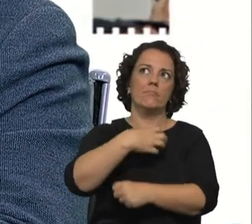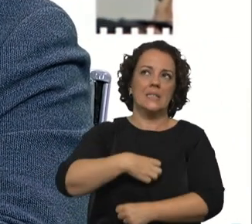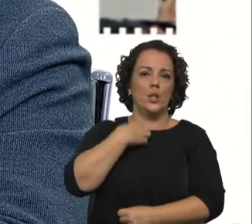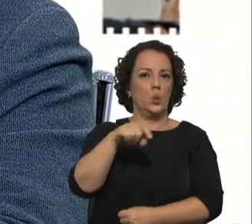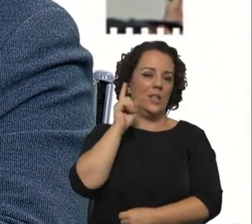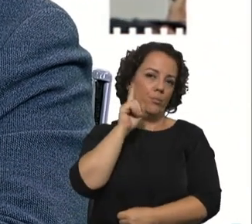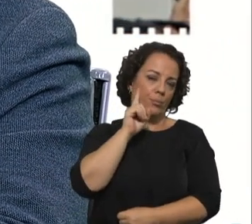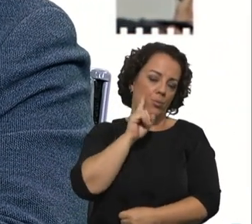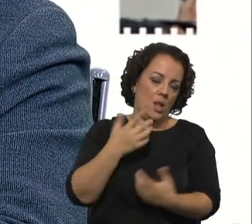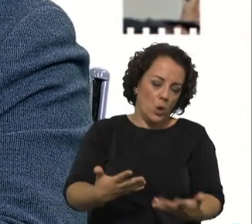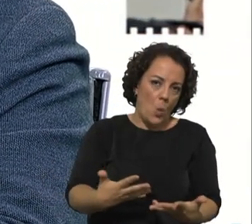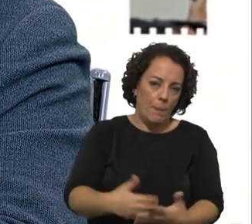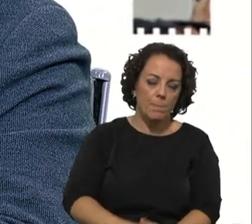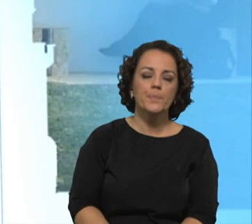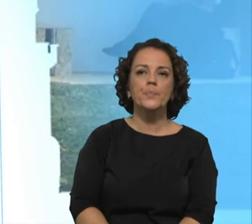e necessária nos dias de hoje.